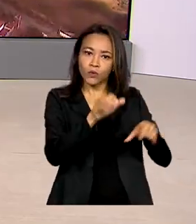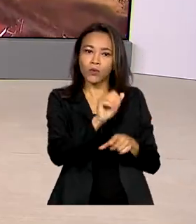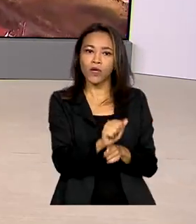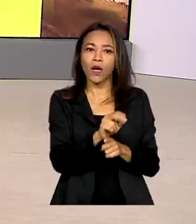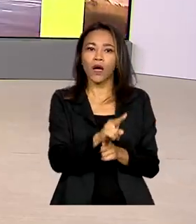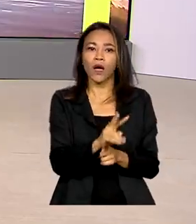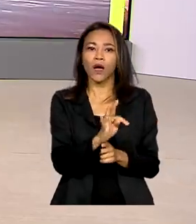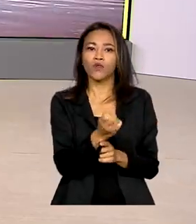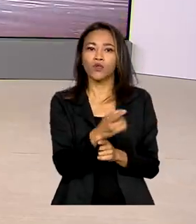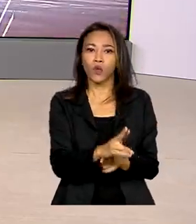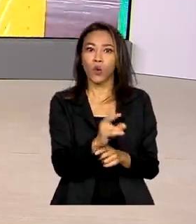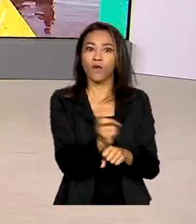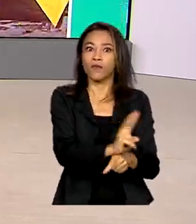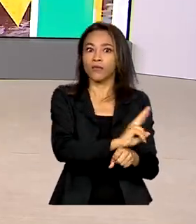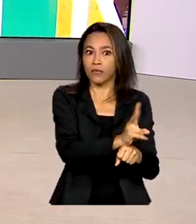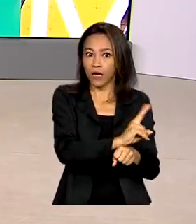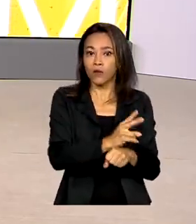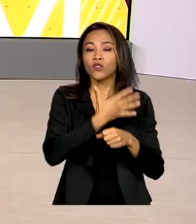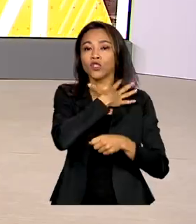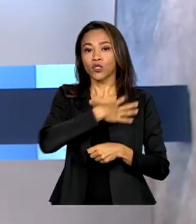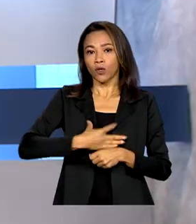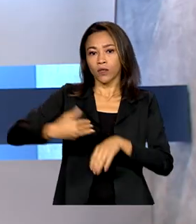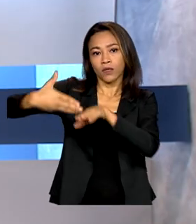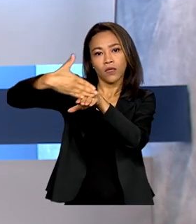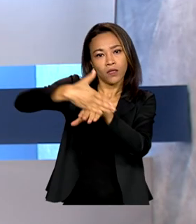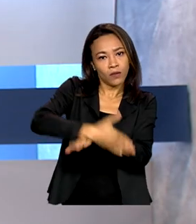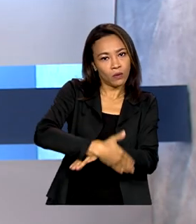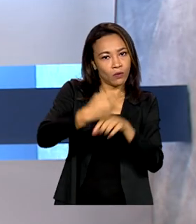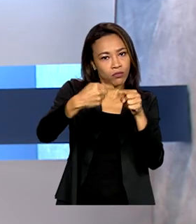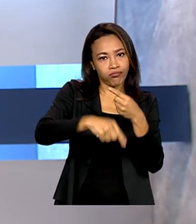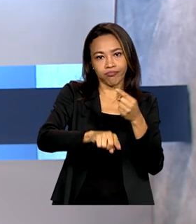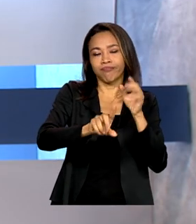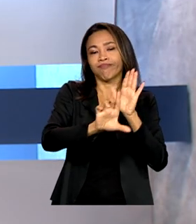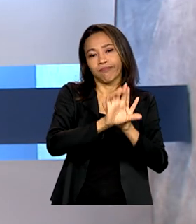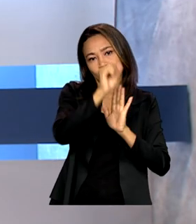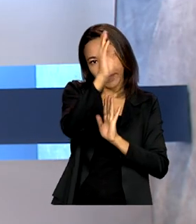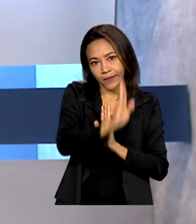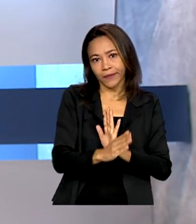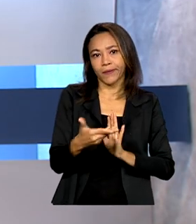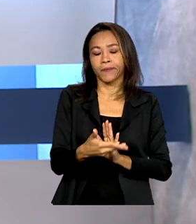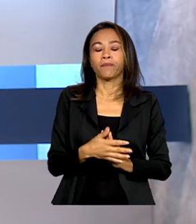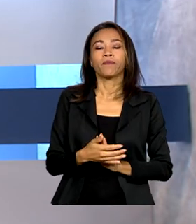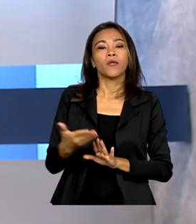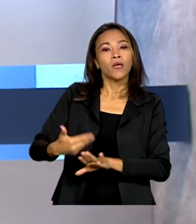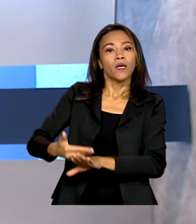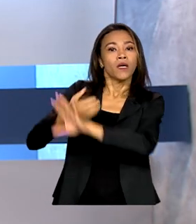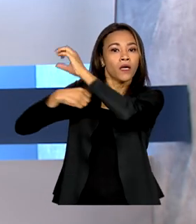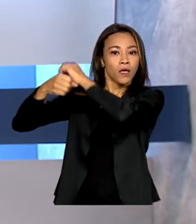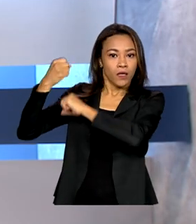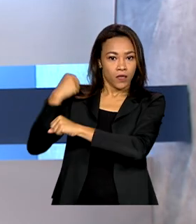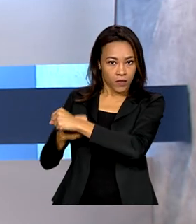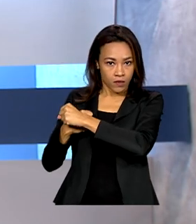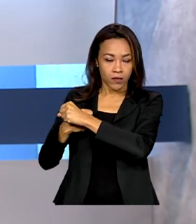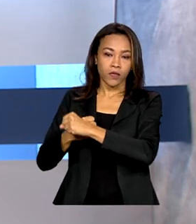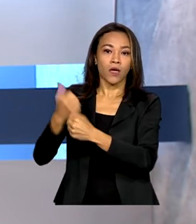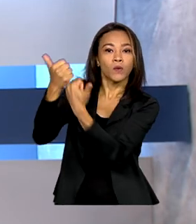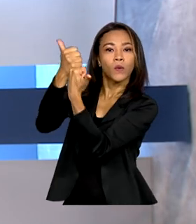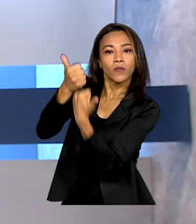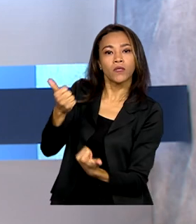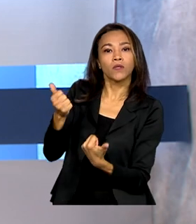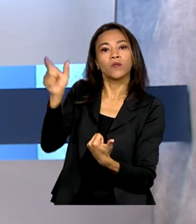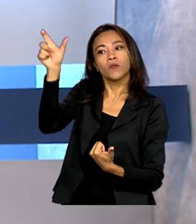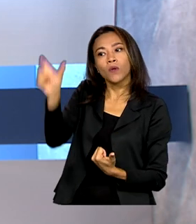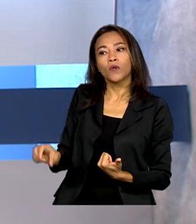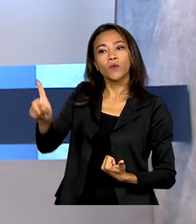joias que entraram irregulares no Brasil. No ano passado, um assessor do ex-ministro de Minas e Energia, Bento Albuquerque,